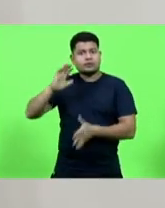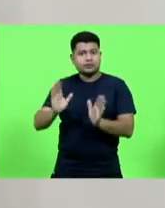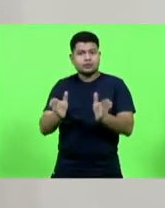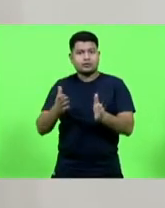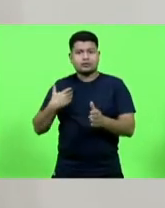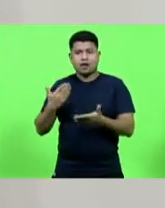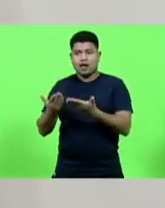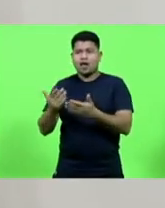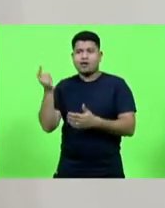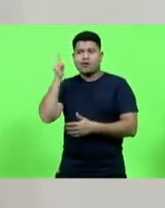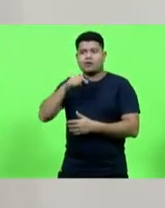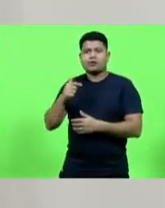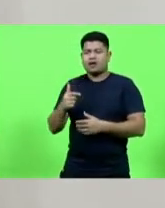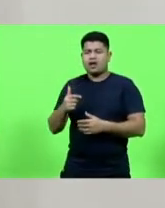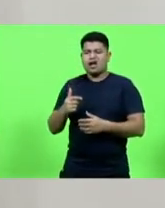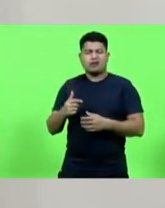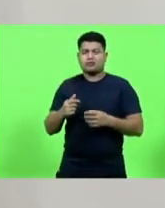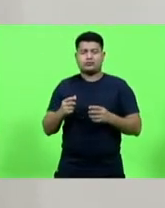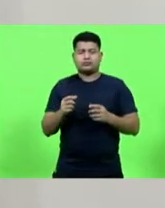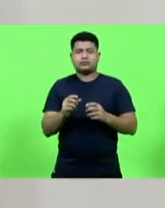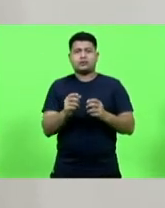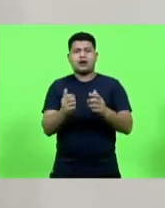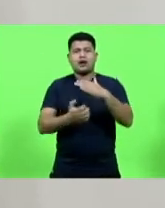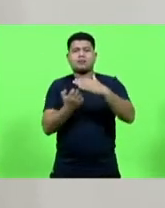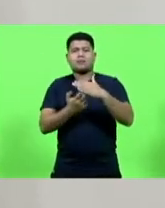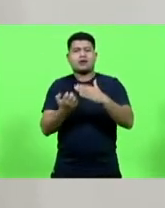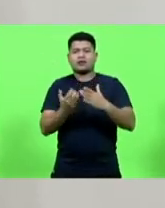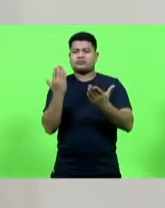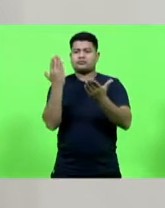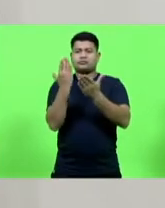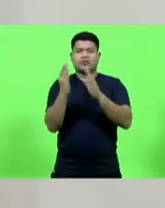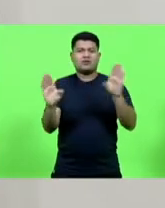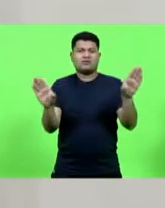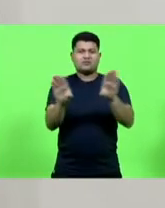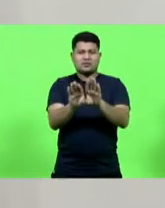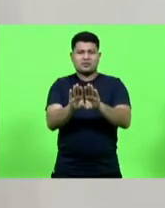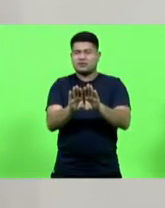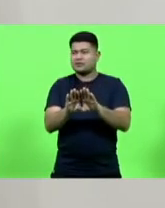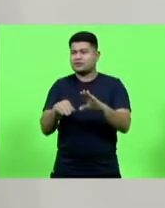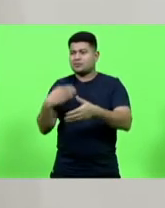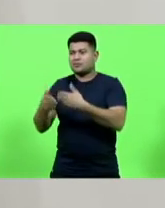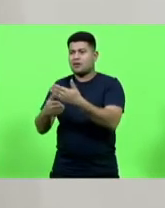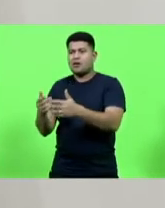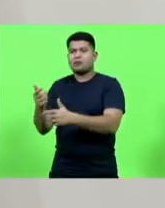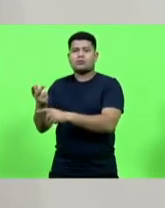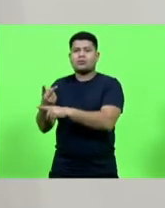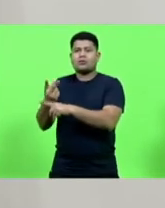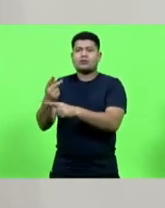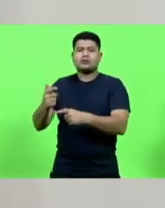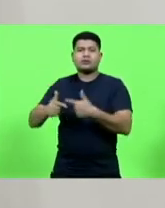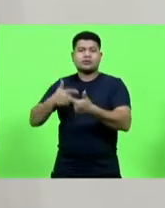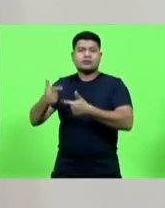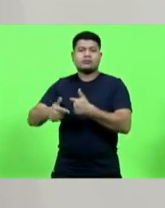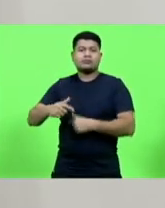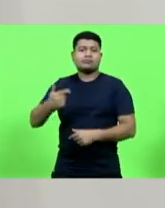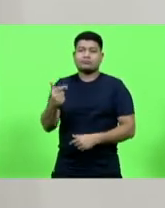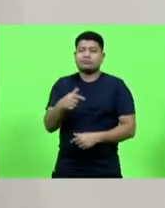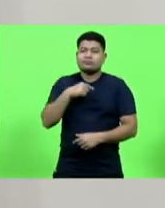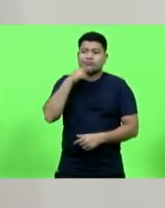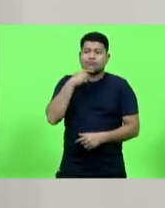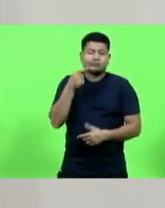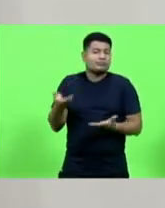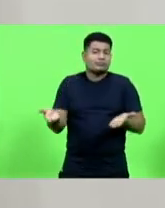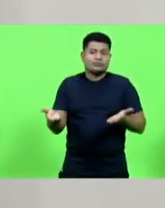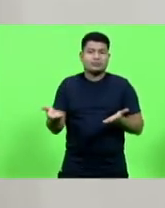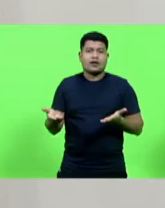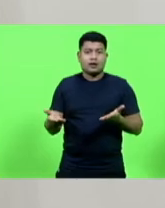que a CATE essa emenda, que não é a emenda do Márcio Machado, é a emenda da Casa, que a Casa seja